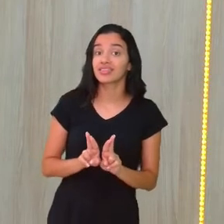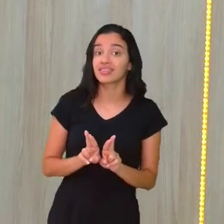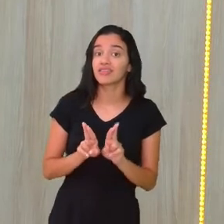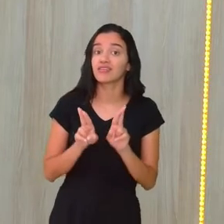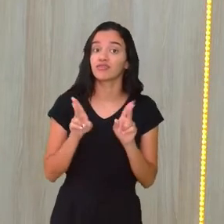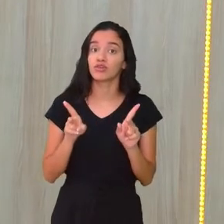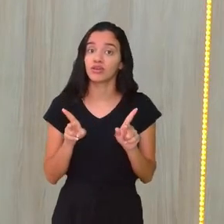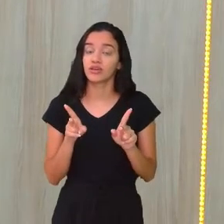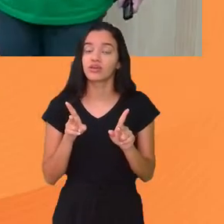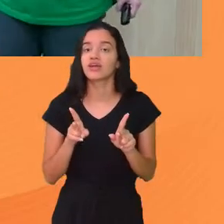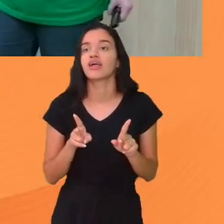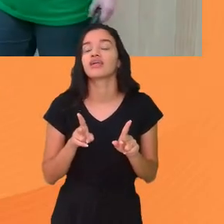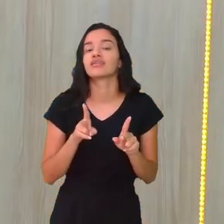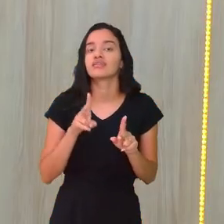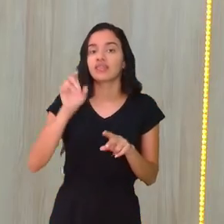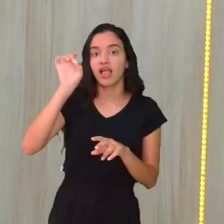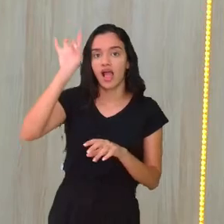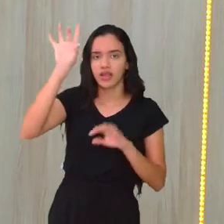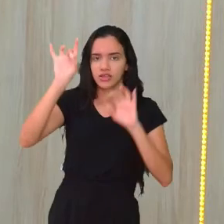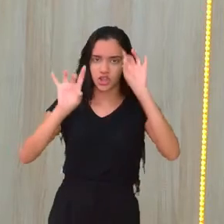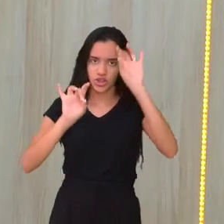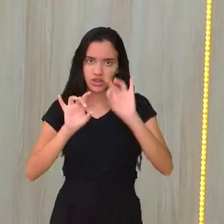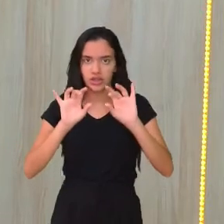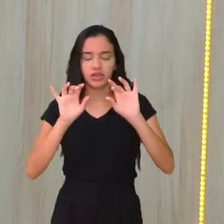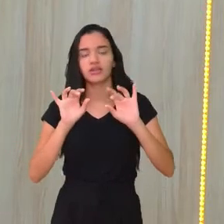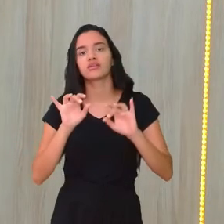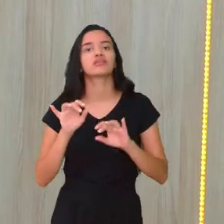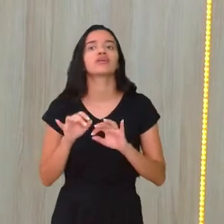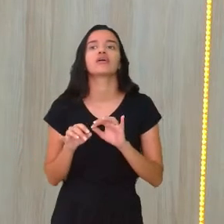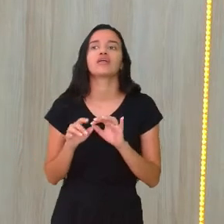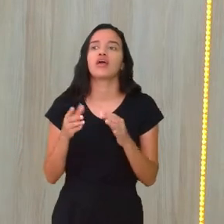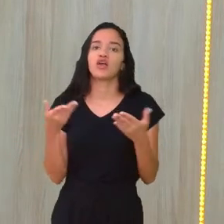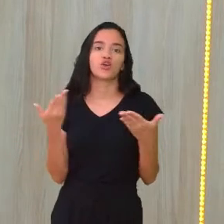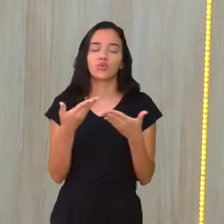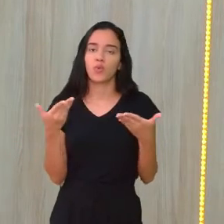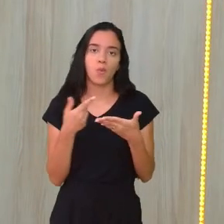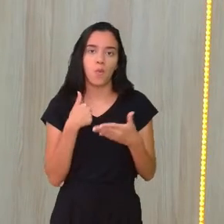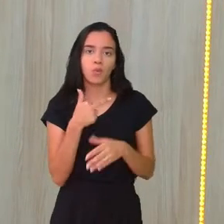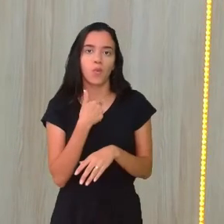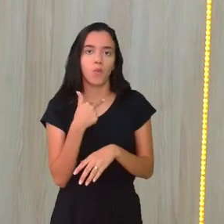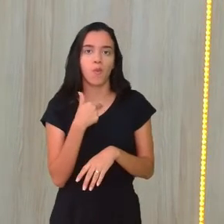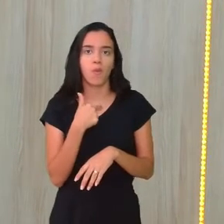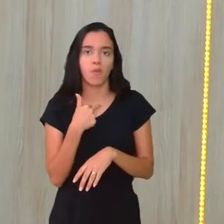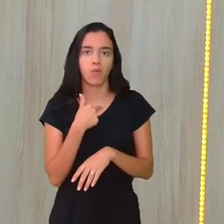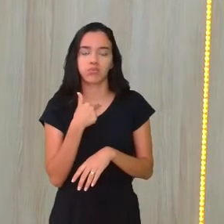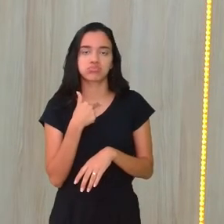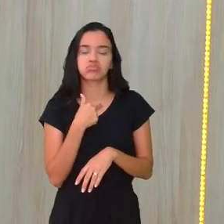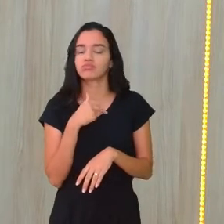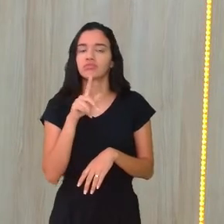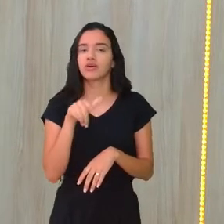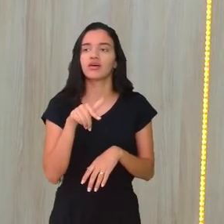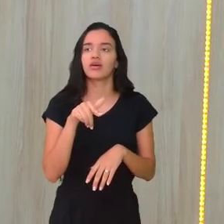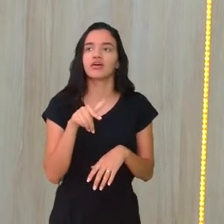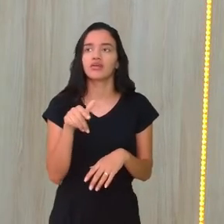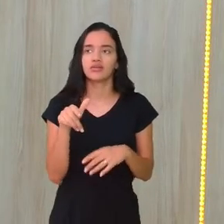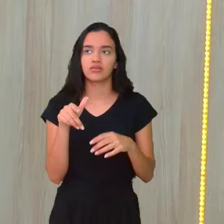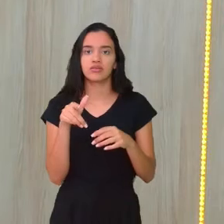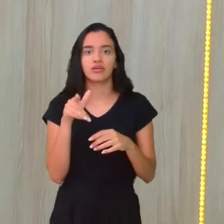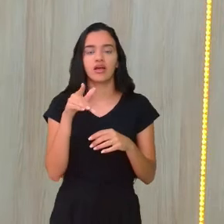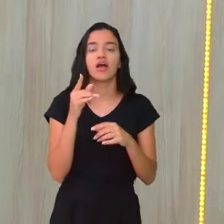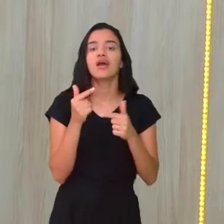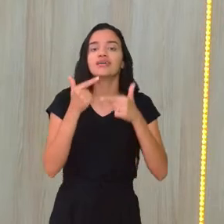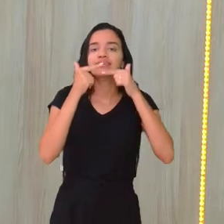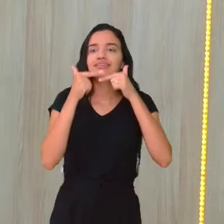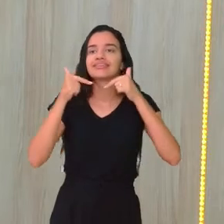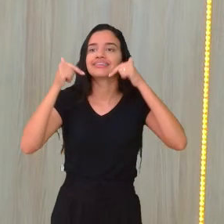Diferente da estrela, eu não posso passar o eixo de simetria aqui, na horizontal. Por quê? Porque